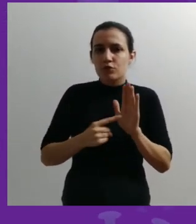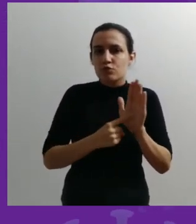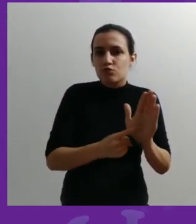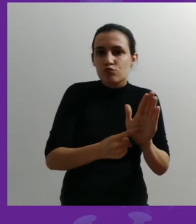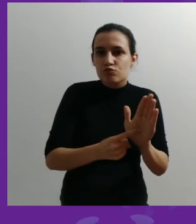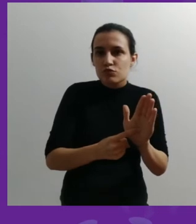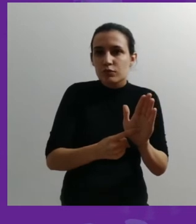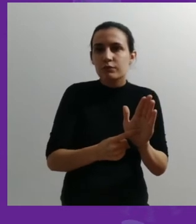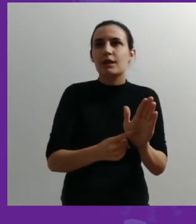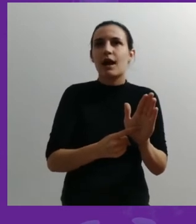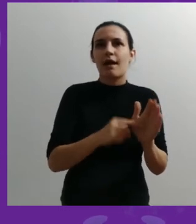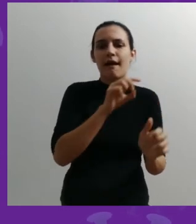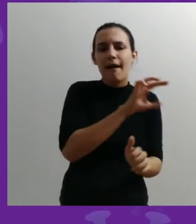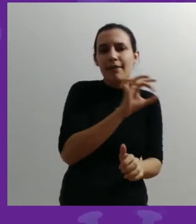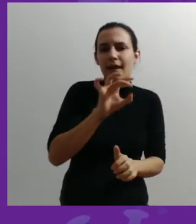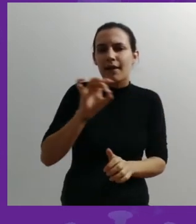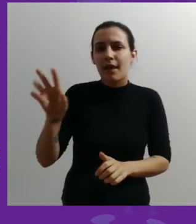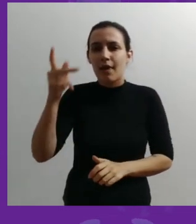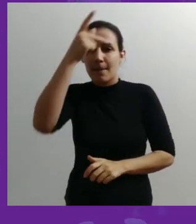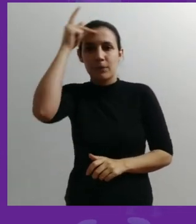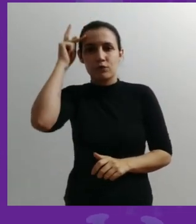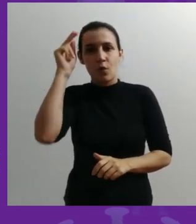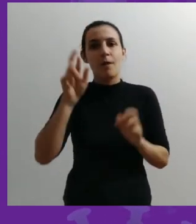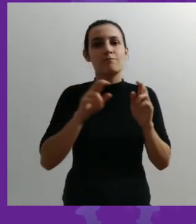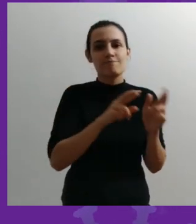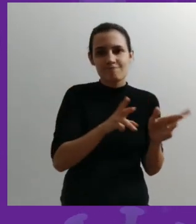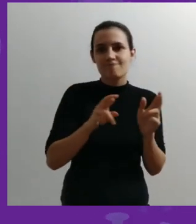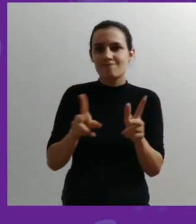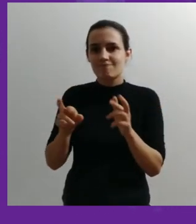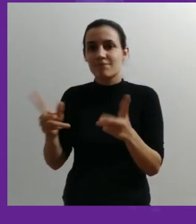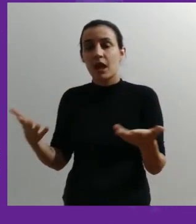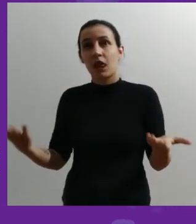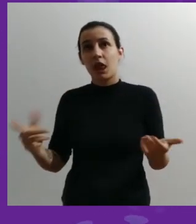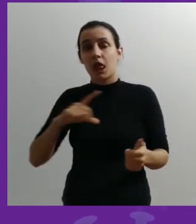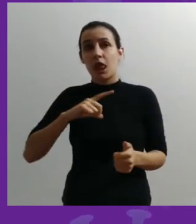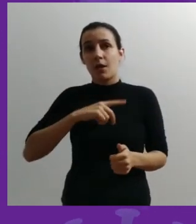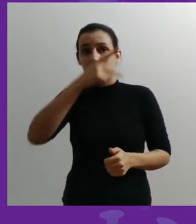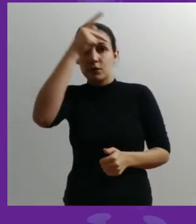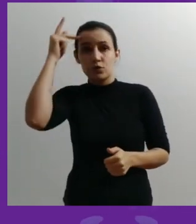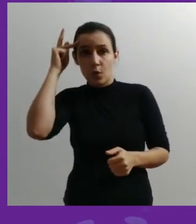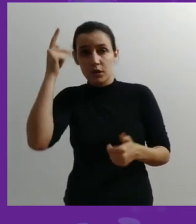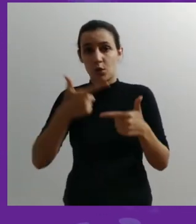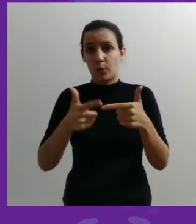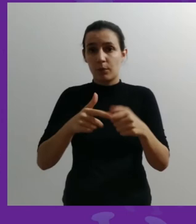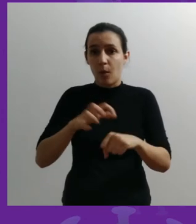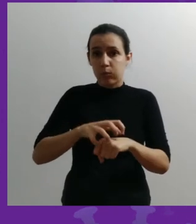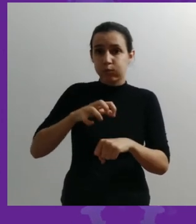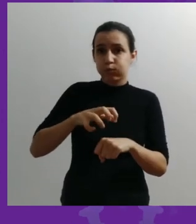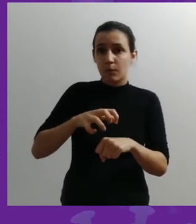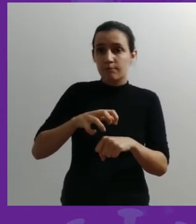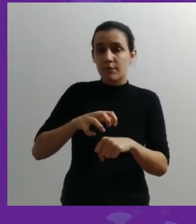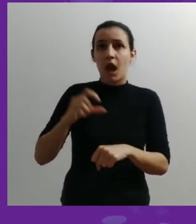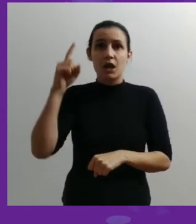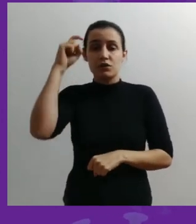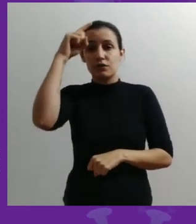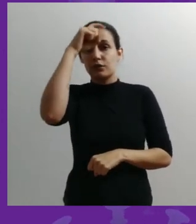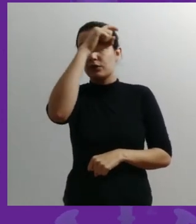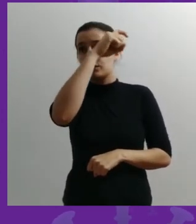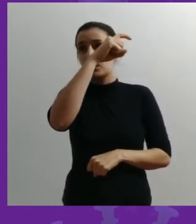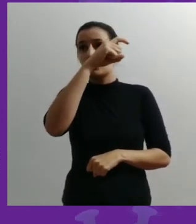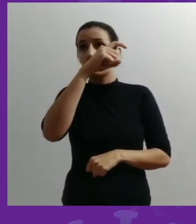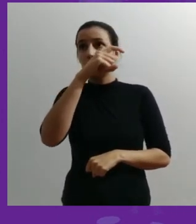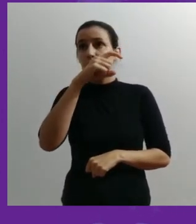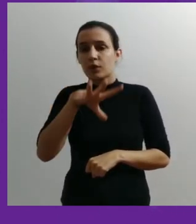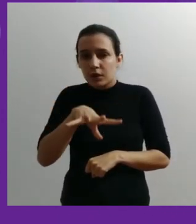manifestar de maneira diferente entre as pessoas. Então, tem pessoas que o problema inflamatório faz uma dificuldade muito